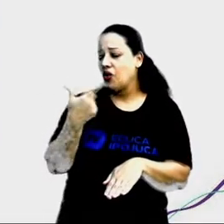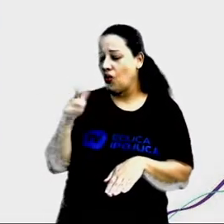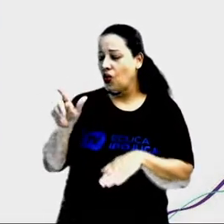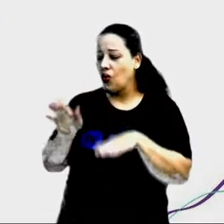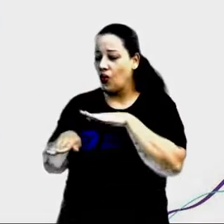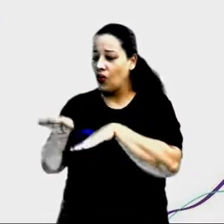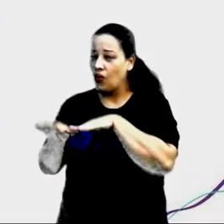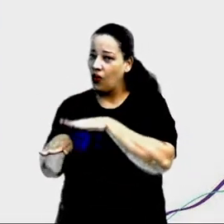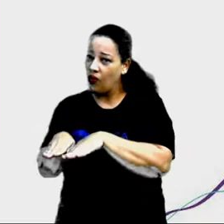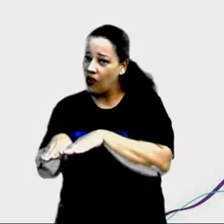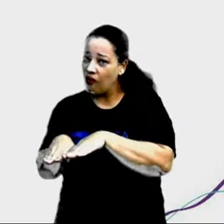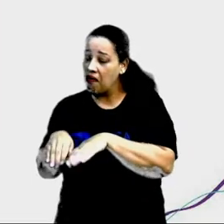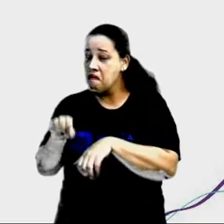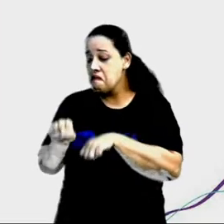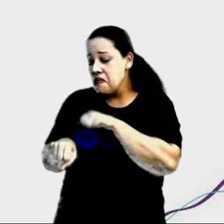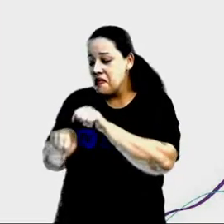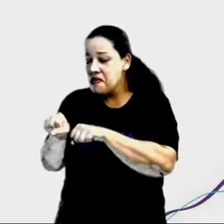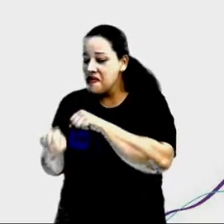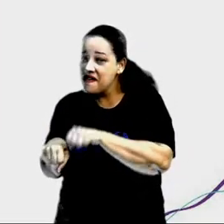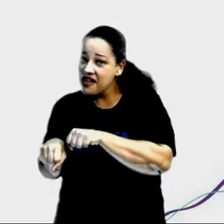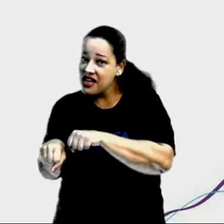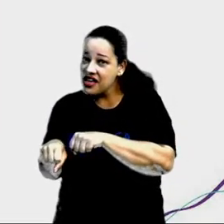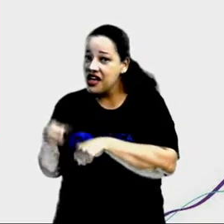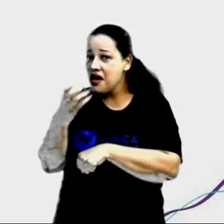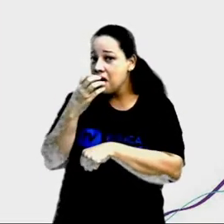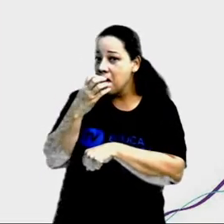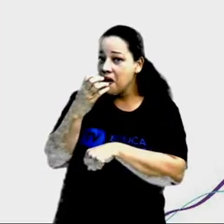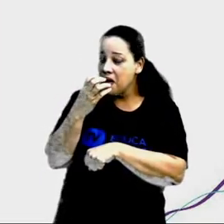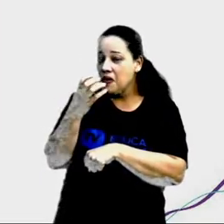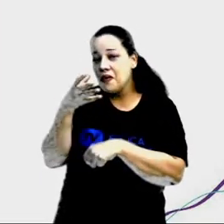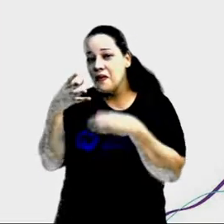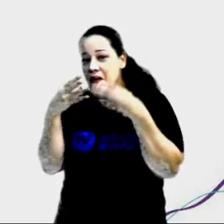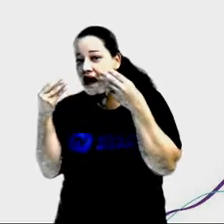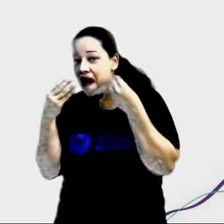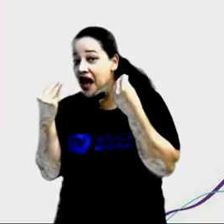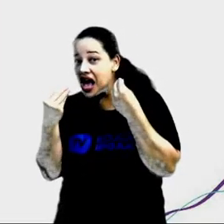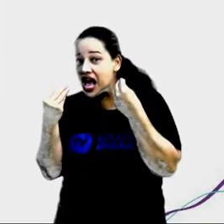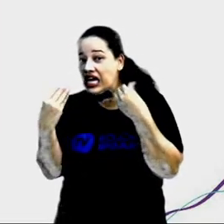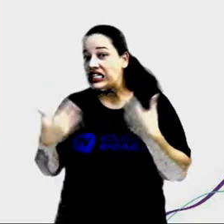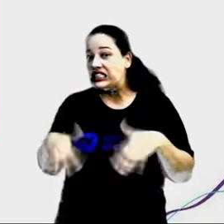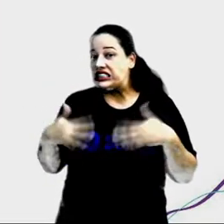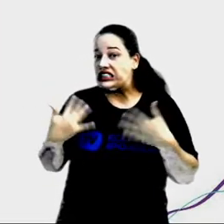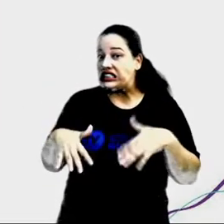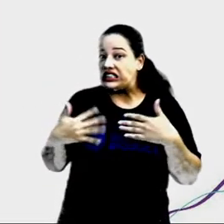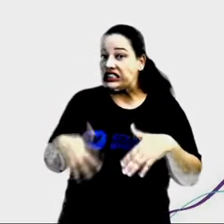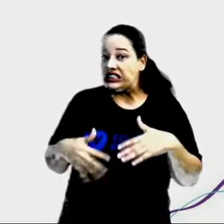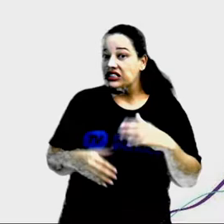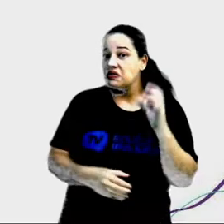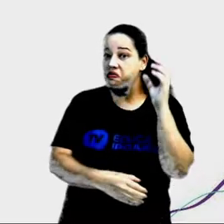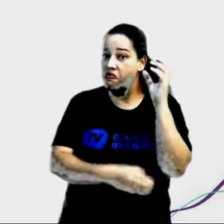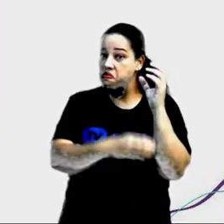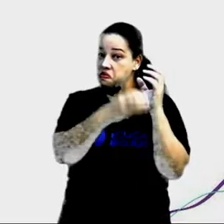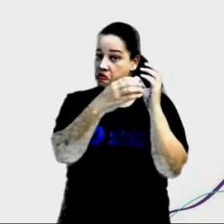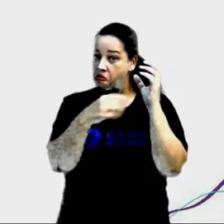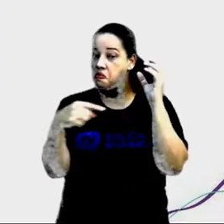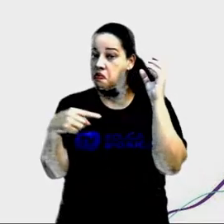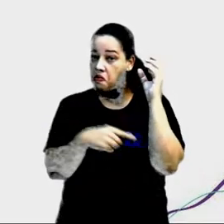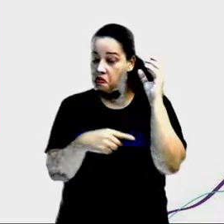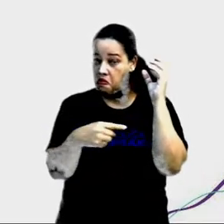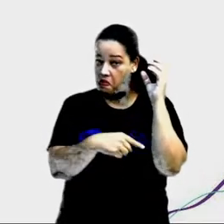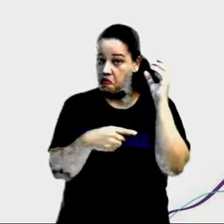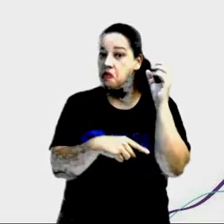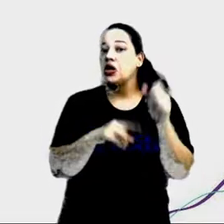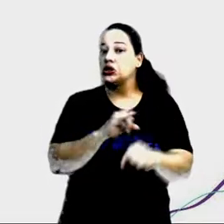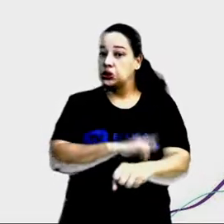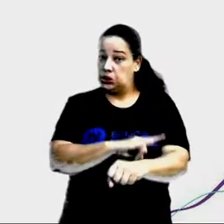patas de gato? Ih, ele fez xixi no pós-te. Mas quem costuma fazer